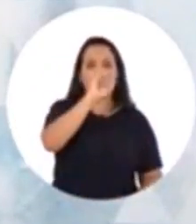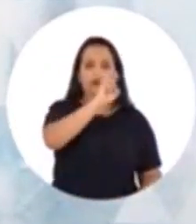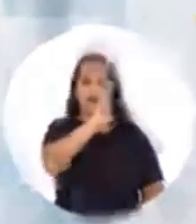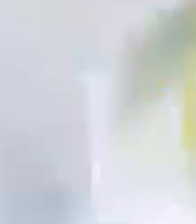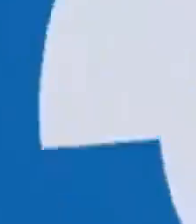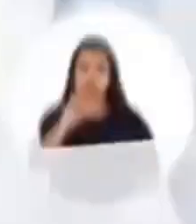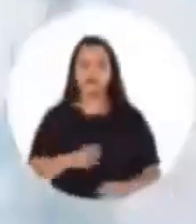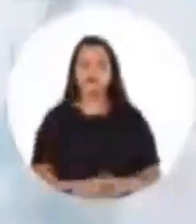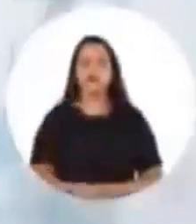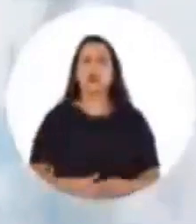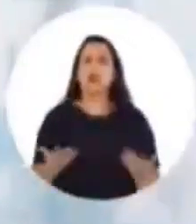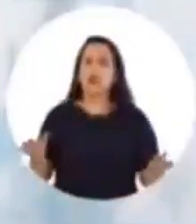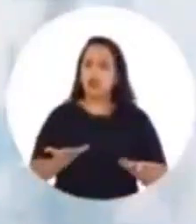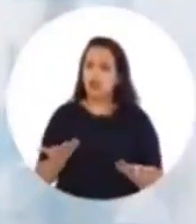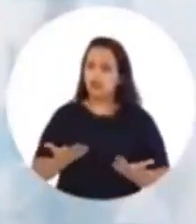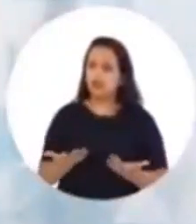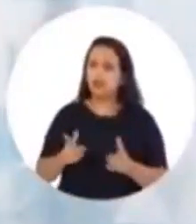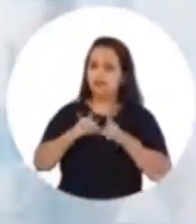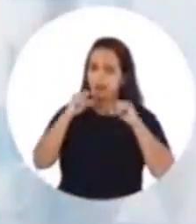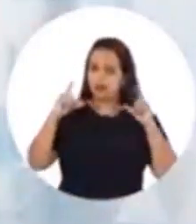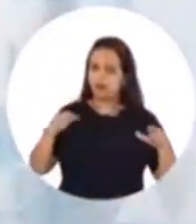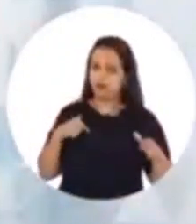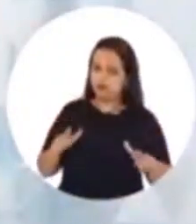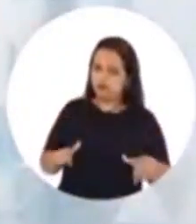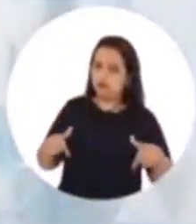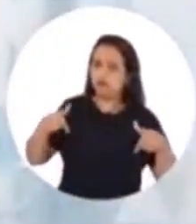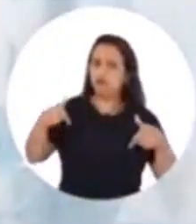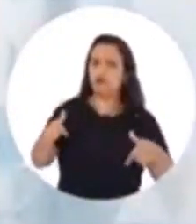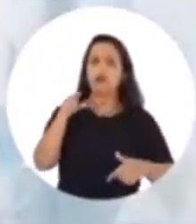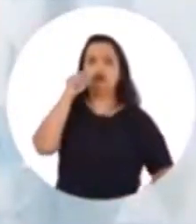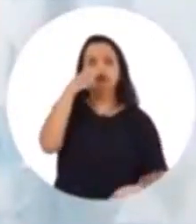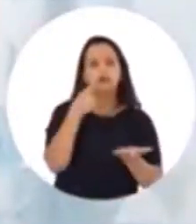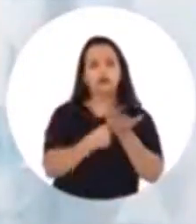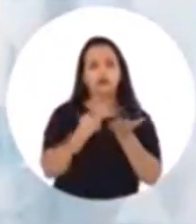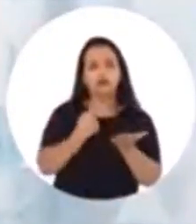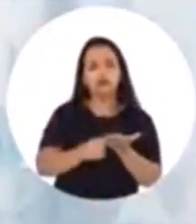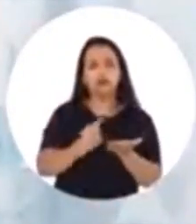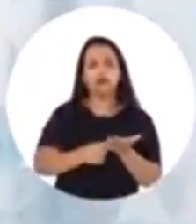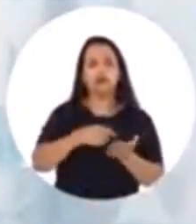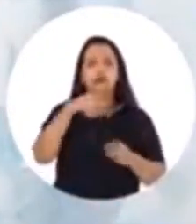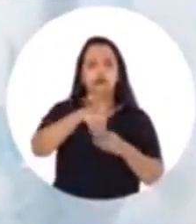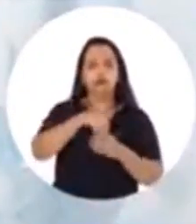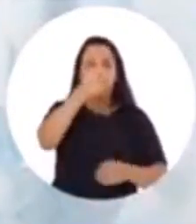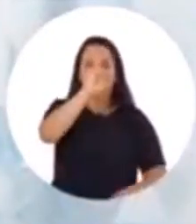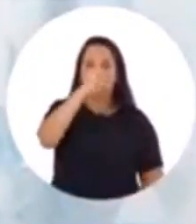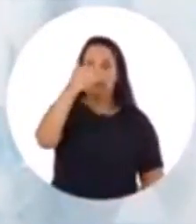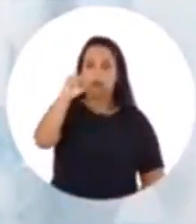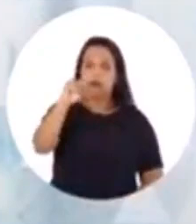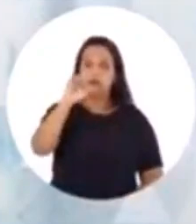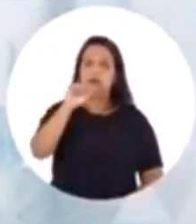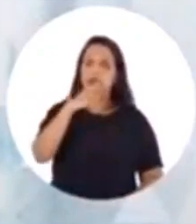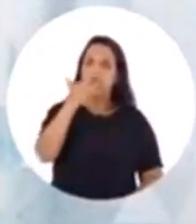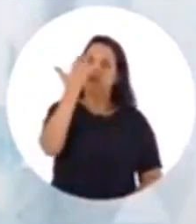1055. Agora, a briga é mais em cima, eu conto com você. Wagner Montes, 1010.